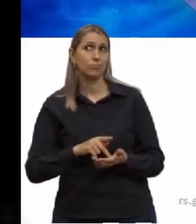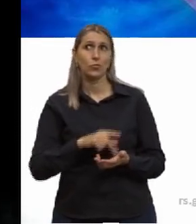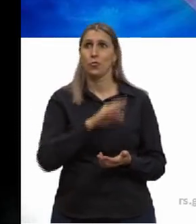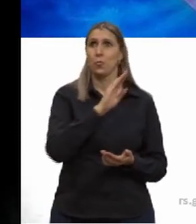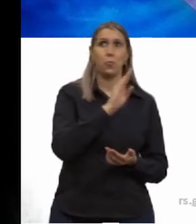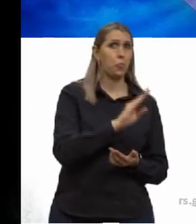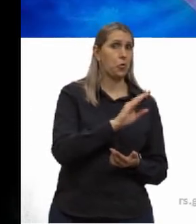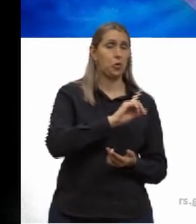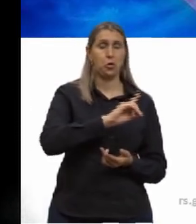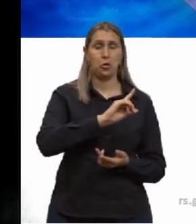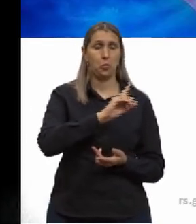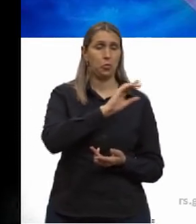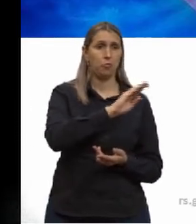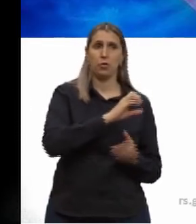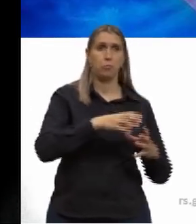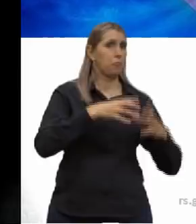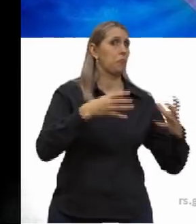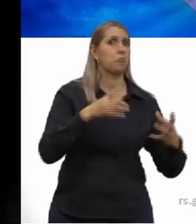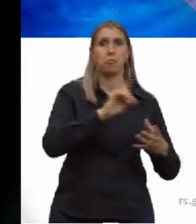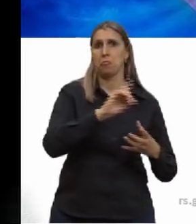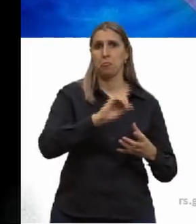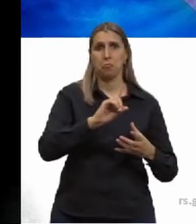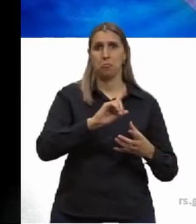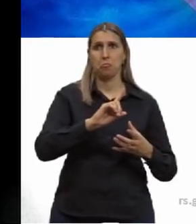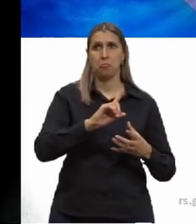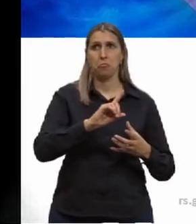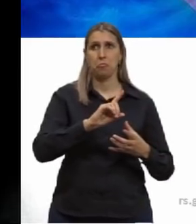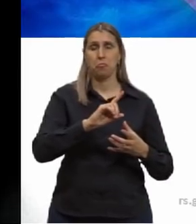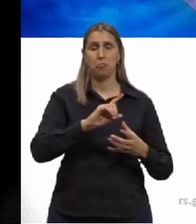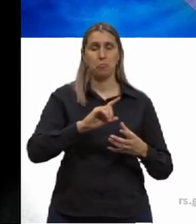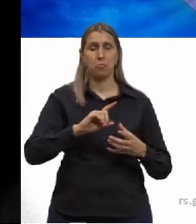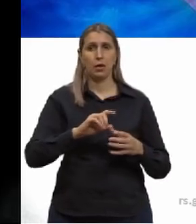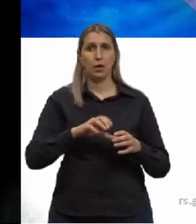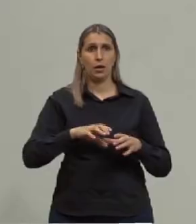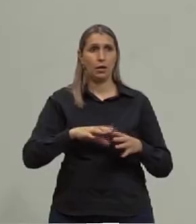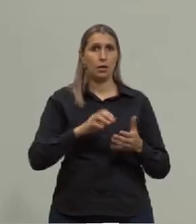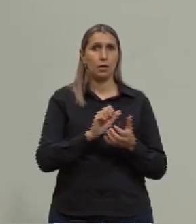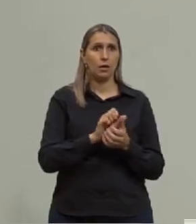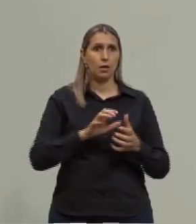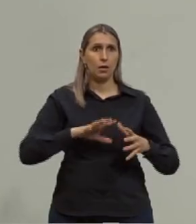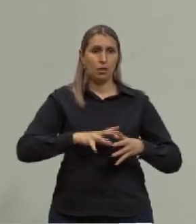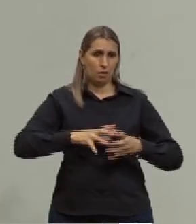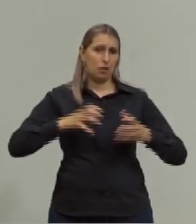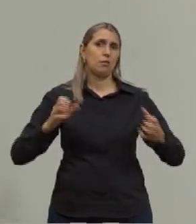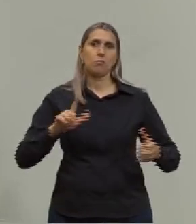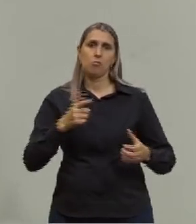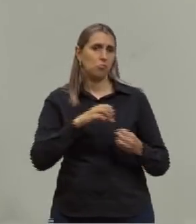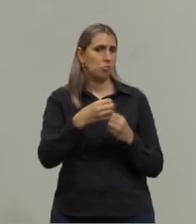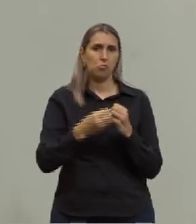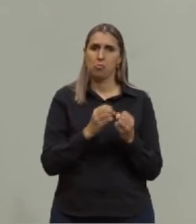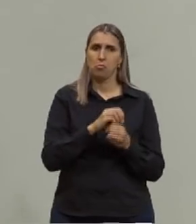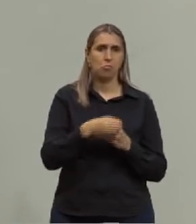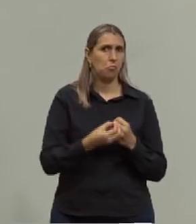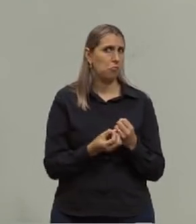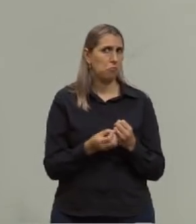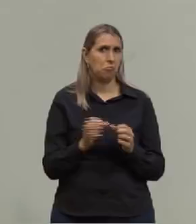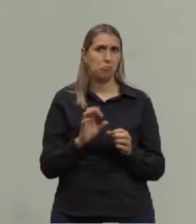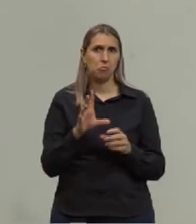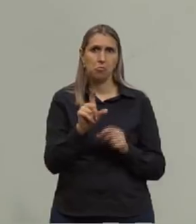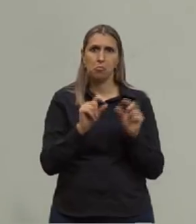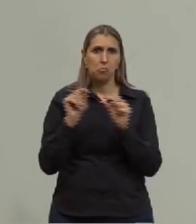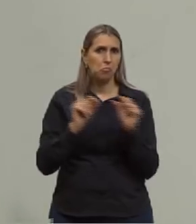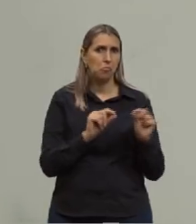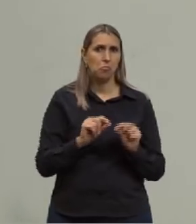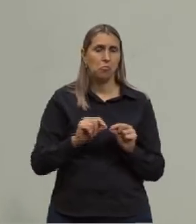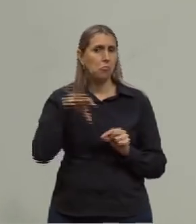Bang porque não fez explosão nenhuma, era vácuo, não possuía moléculas para carregar essas partículas de